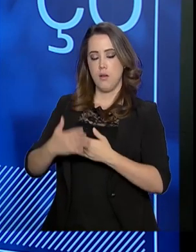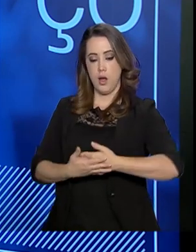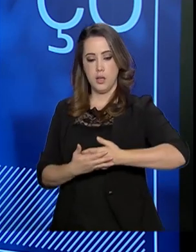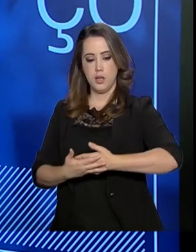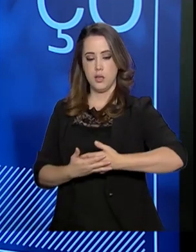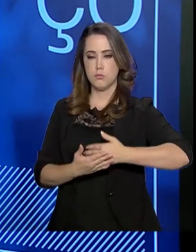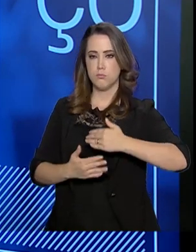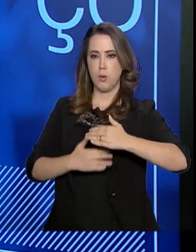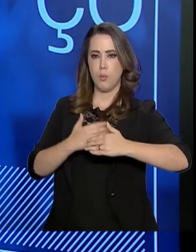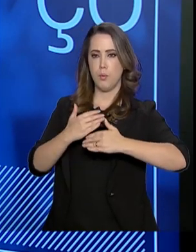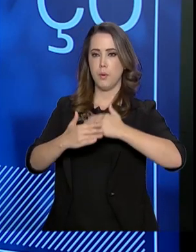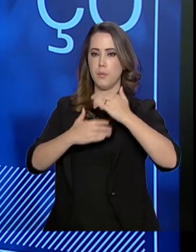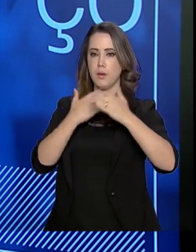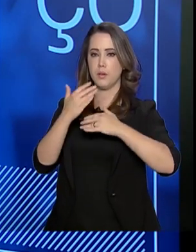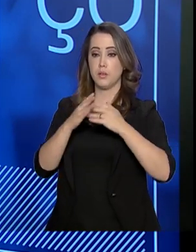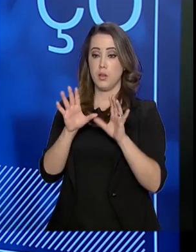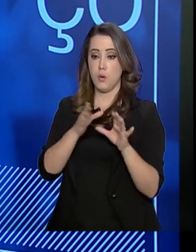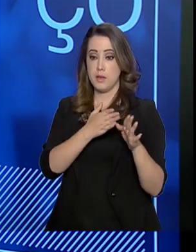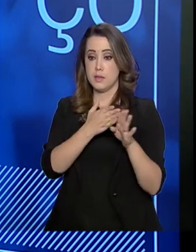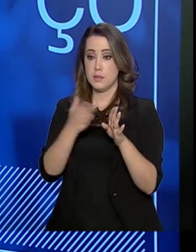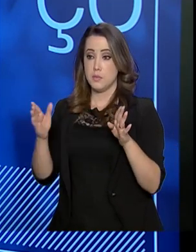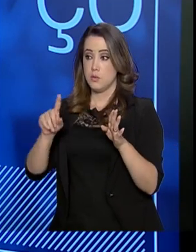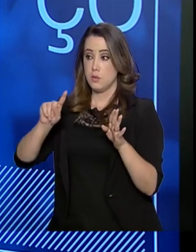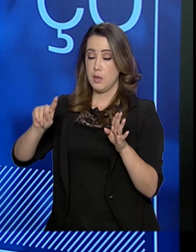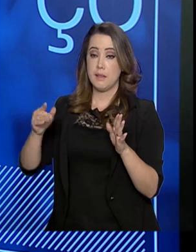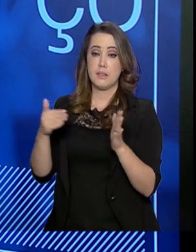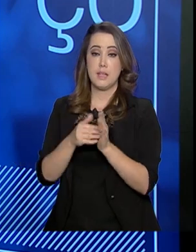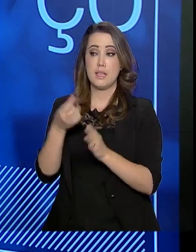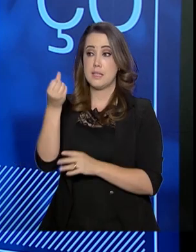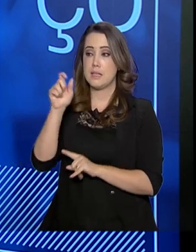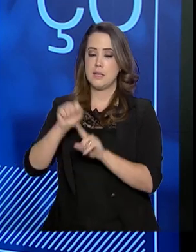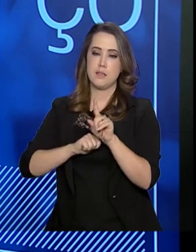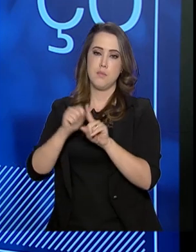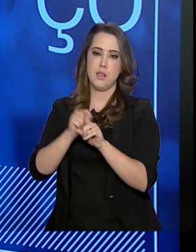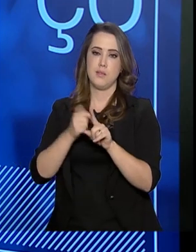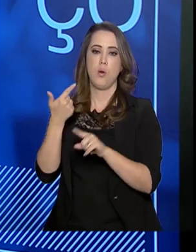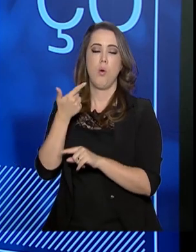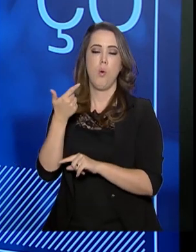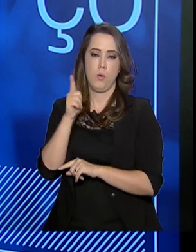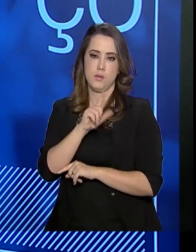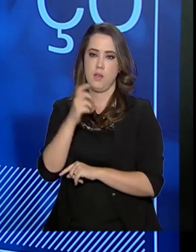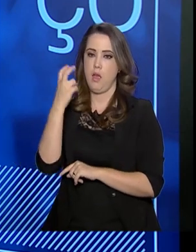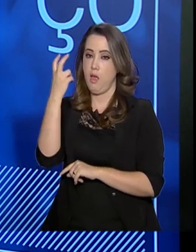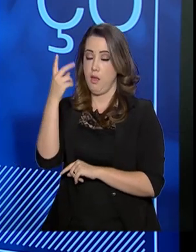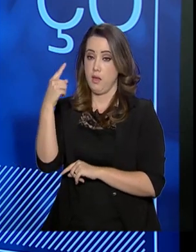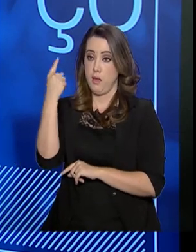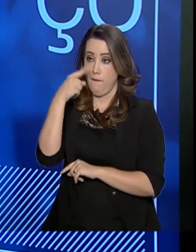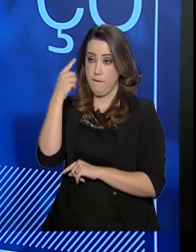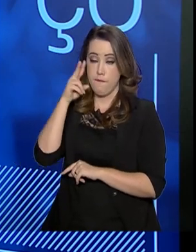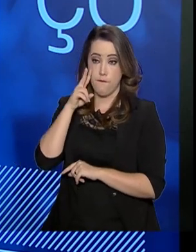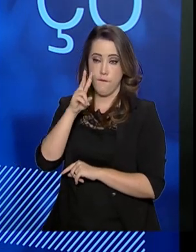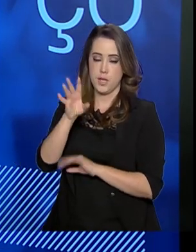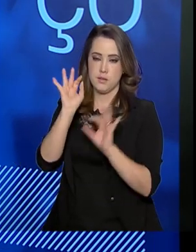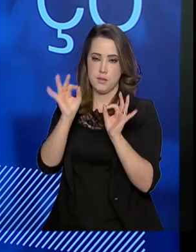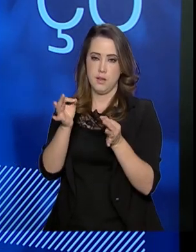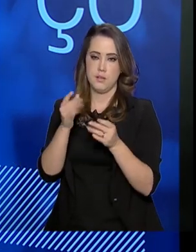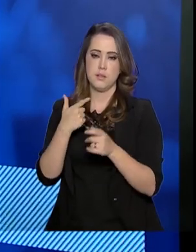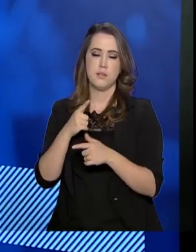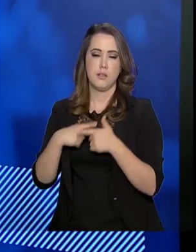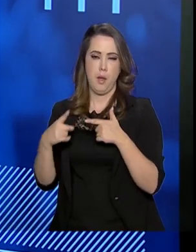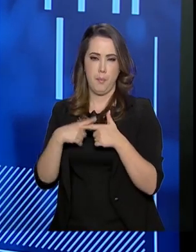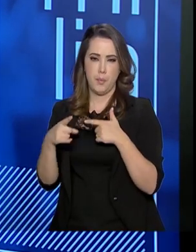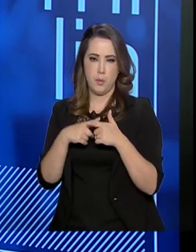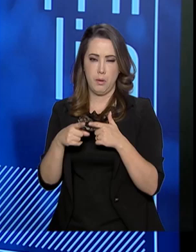período, ela forma a visão. Até os seis meses, ela forma a visão. Se ela tiver algum problema de catarata congênita e não for